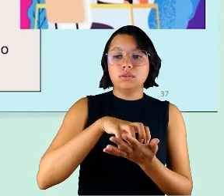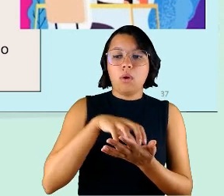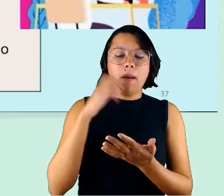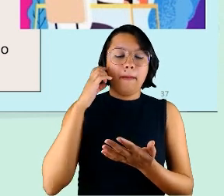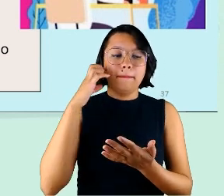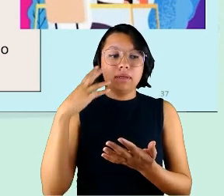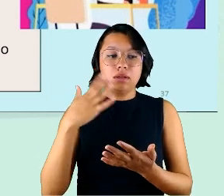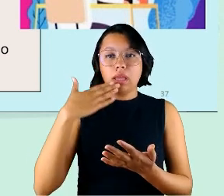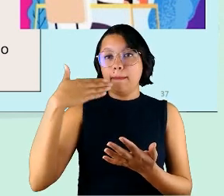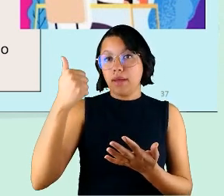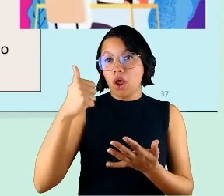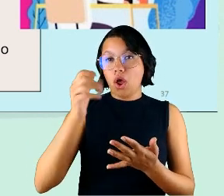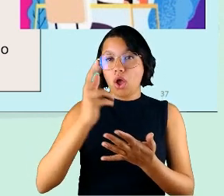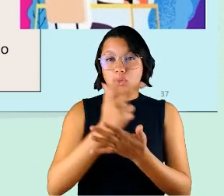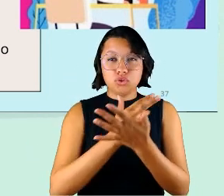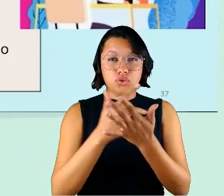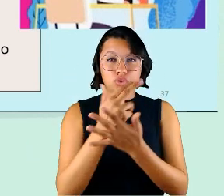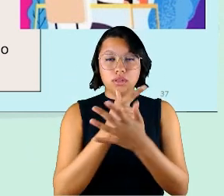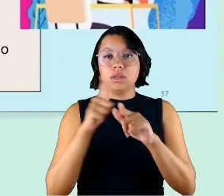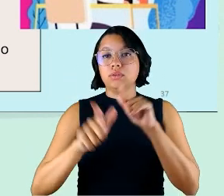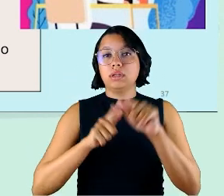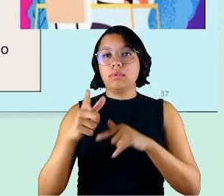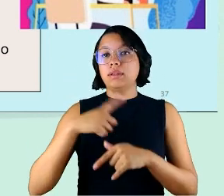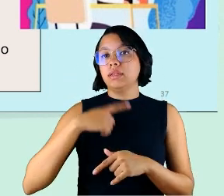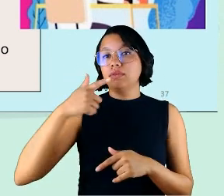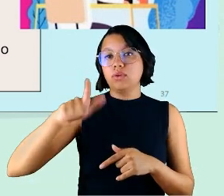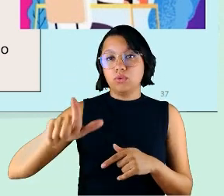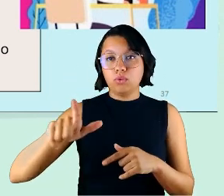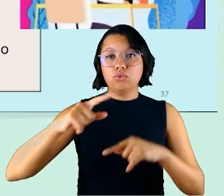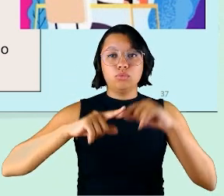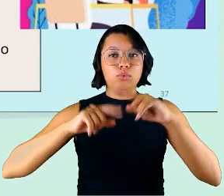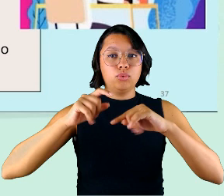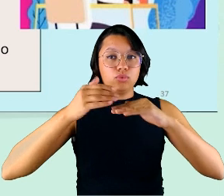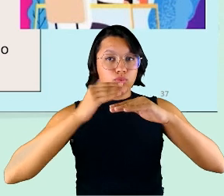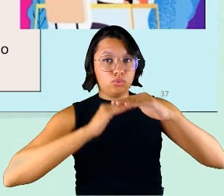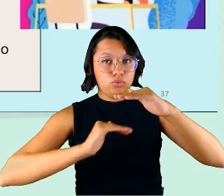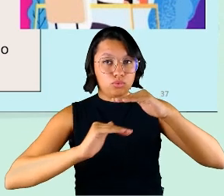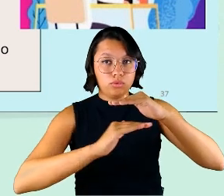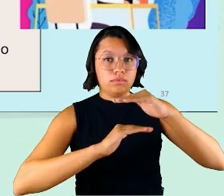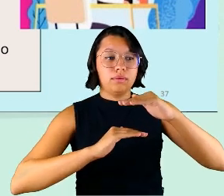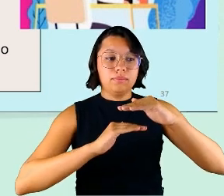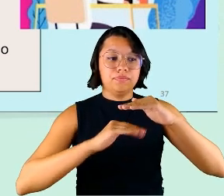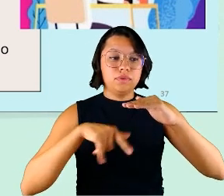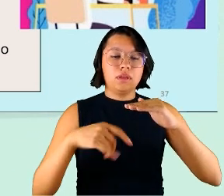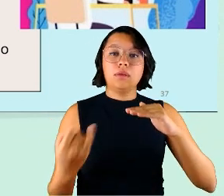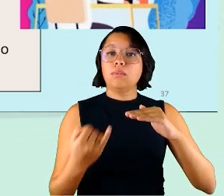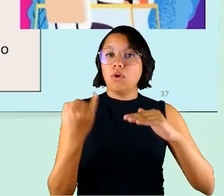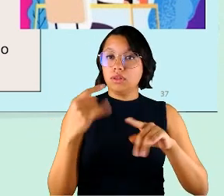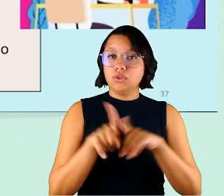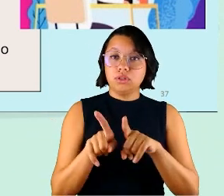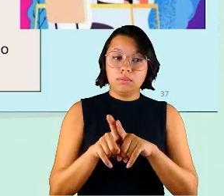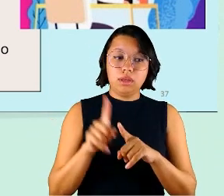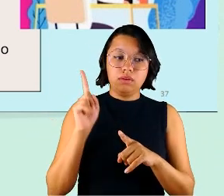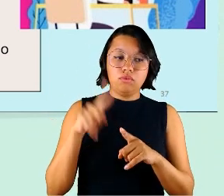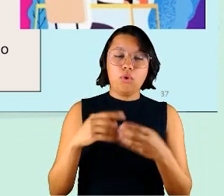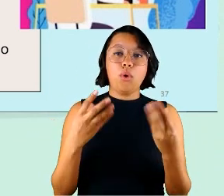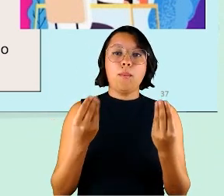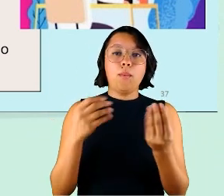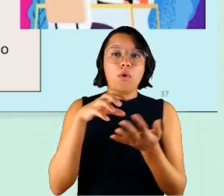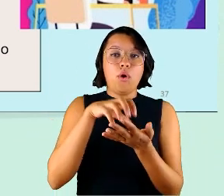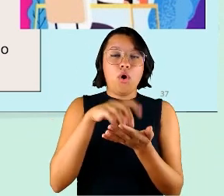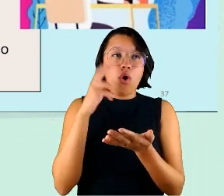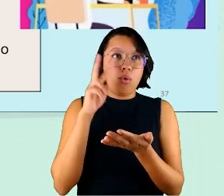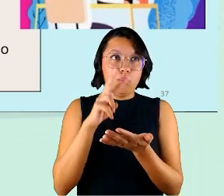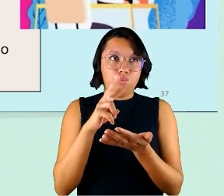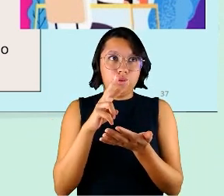dos desenhos do trabalho e teve outro subproduto muito importante que foi o seguinte muitas organizações